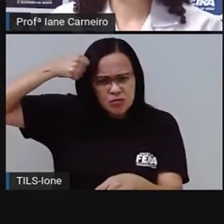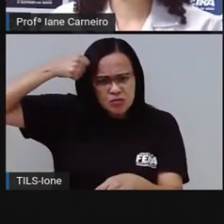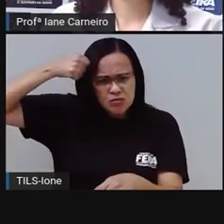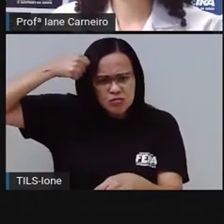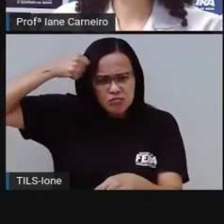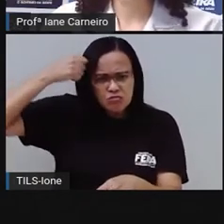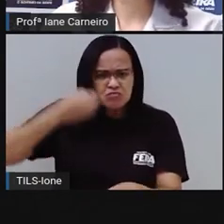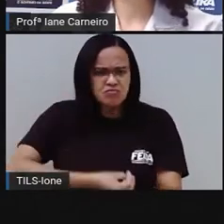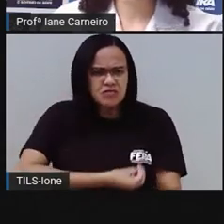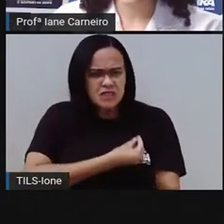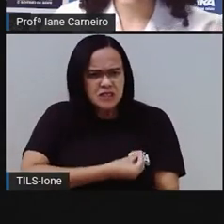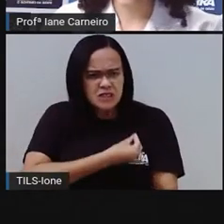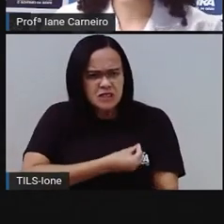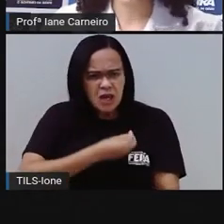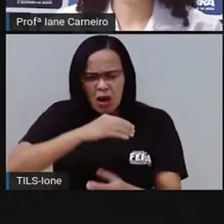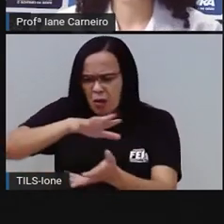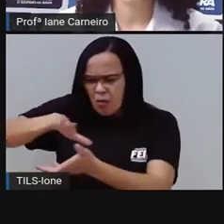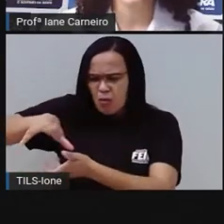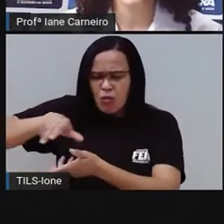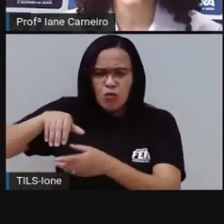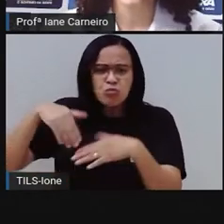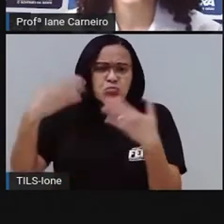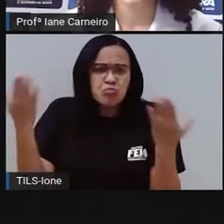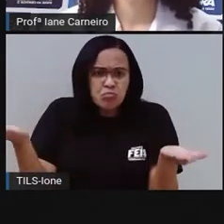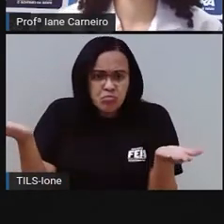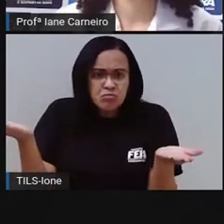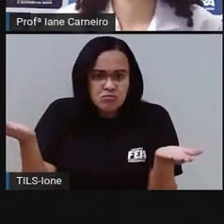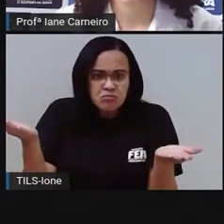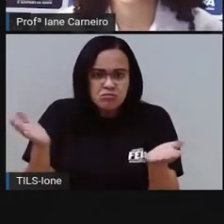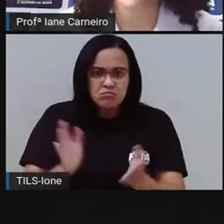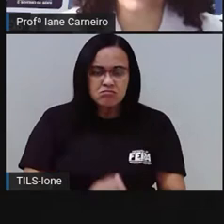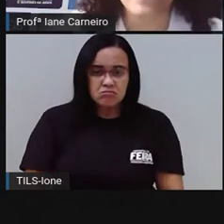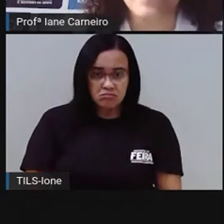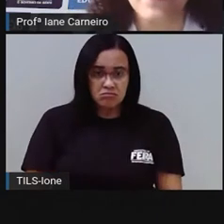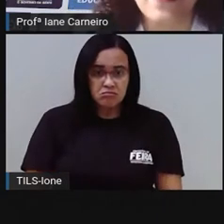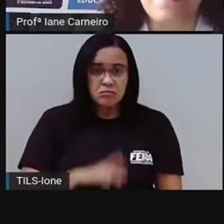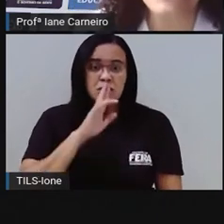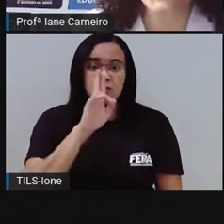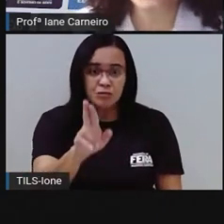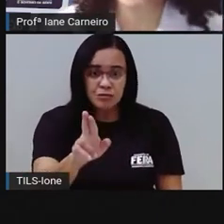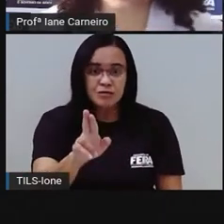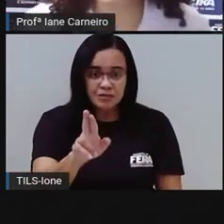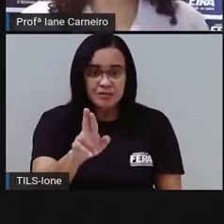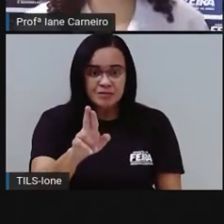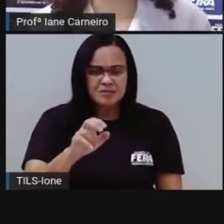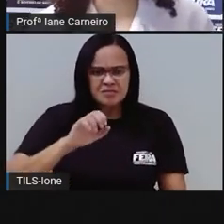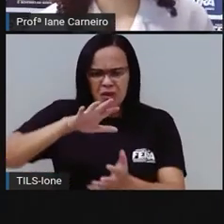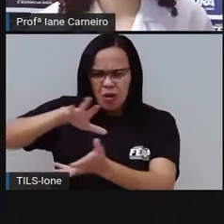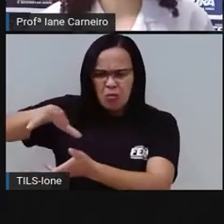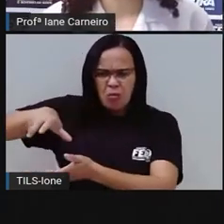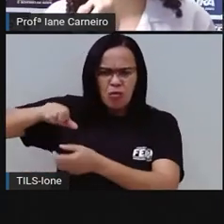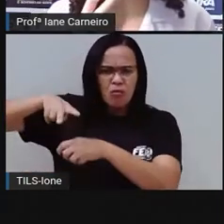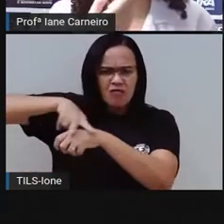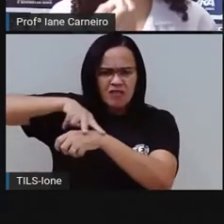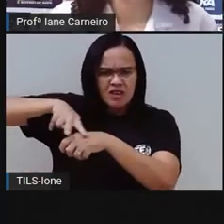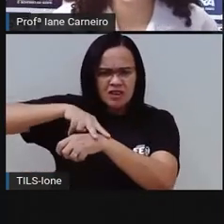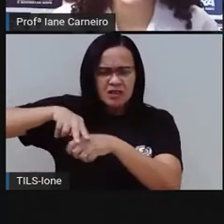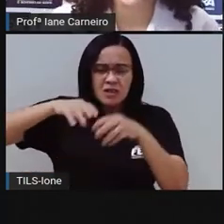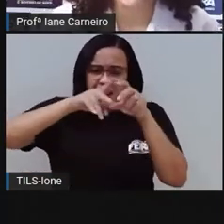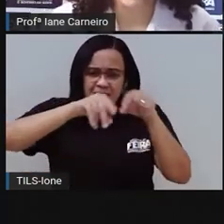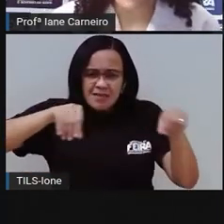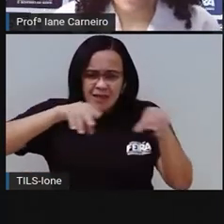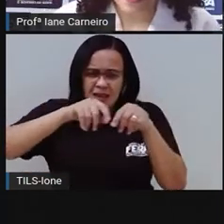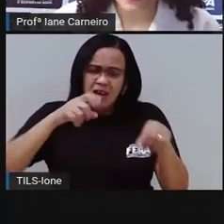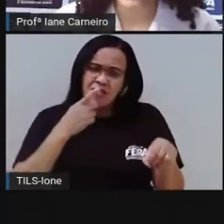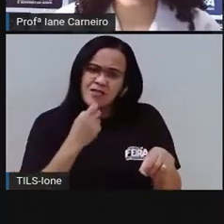Que mundo será esse? Vamos ver a resposta? Você já sabe qual é? Um mundo verde, onde a terra é vermelha e os habitantes